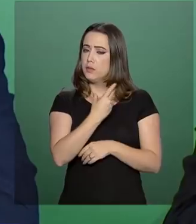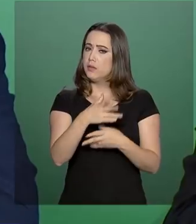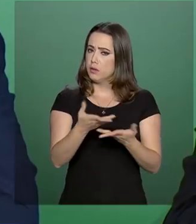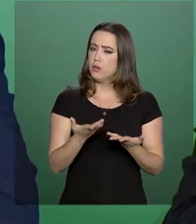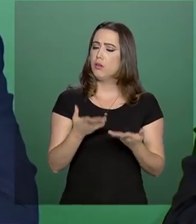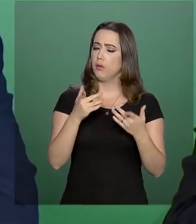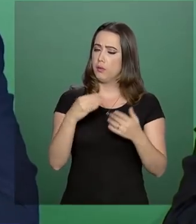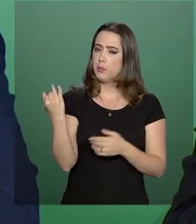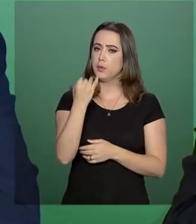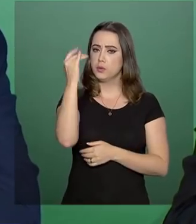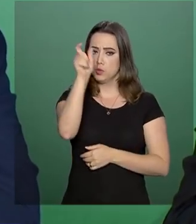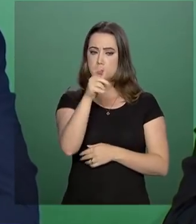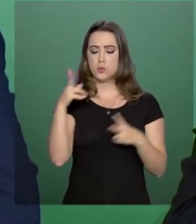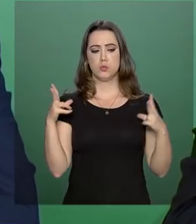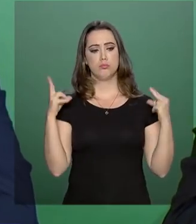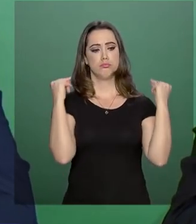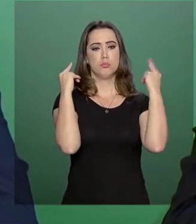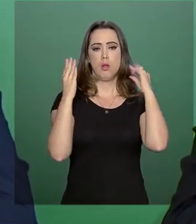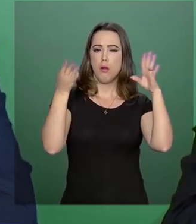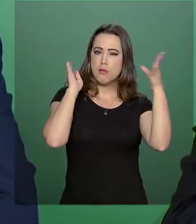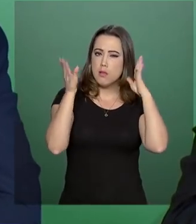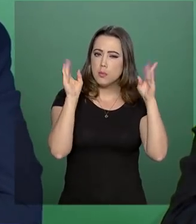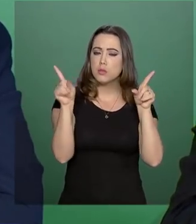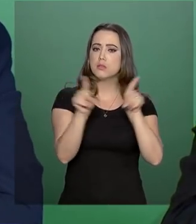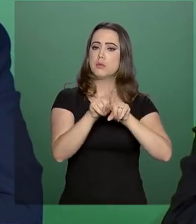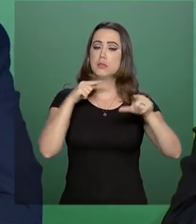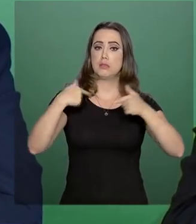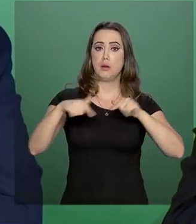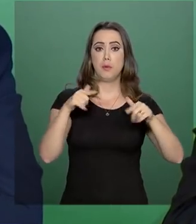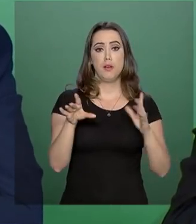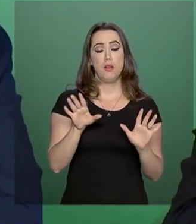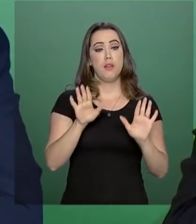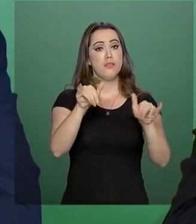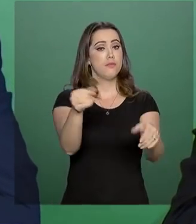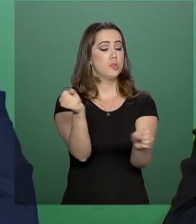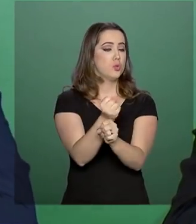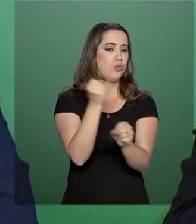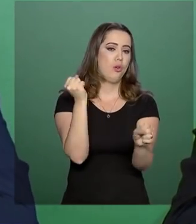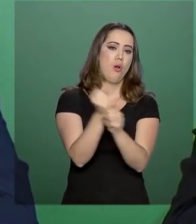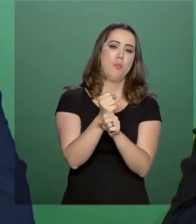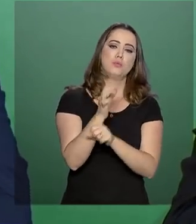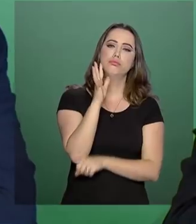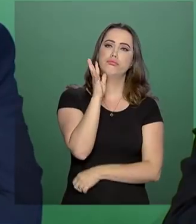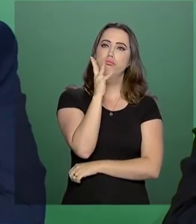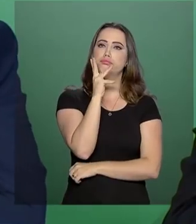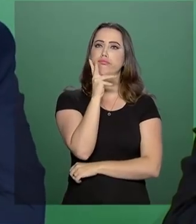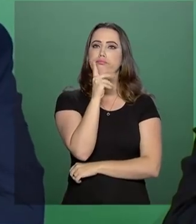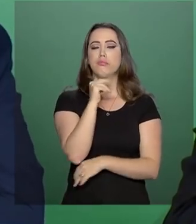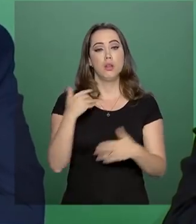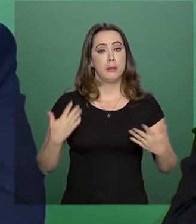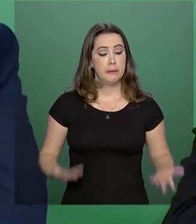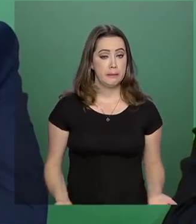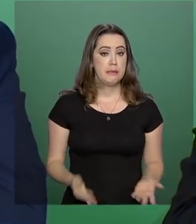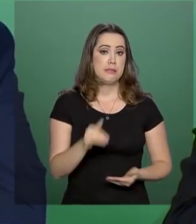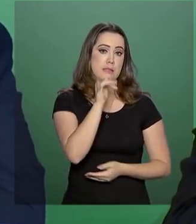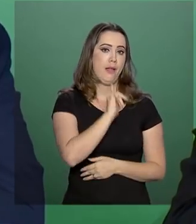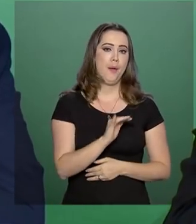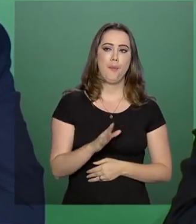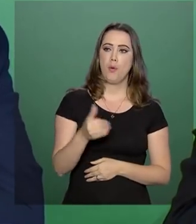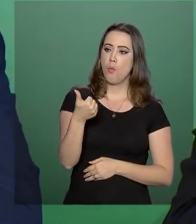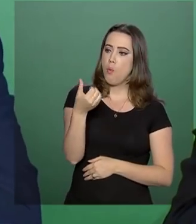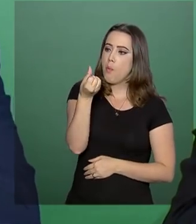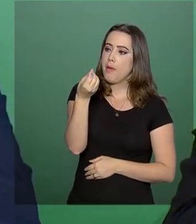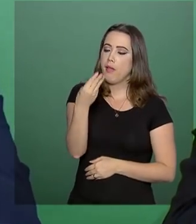profissional do volante poder trabalhar e concluir obras que são emblemáticas. Nós não podemos admitir mais, por exemplo, ao 63